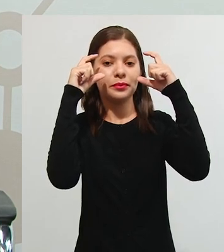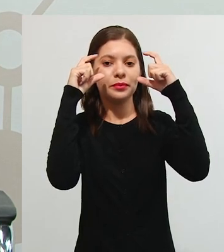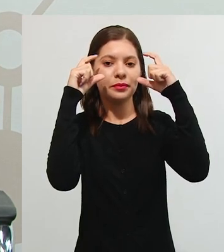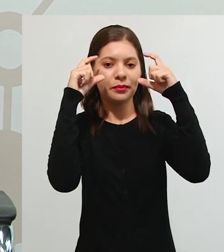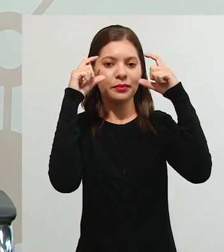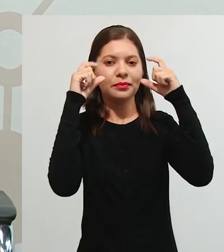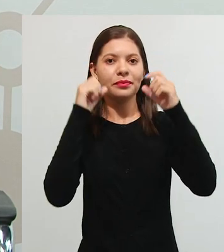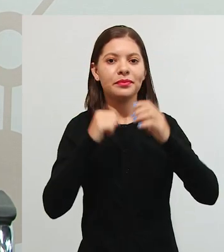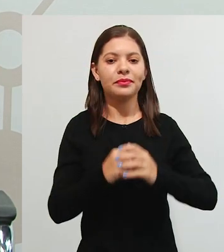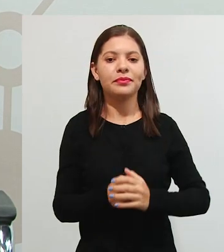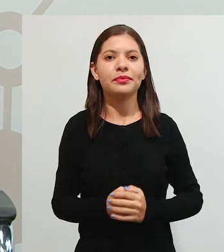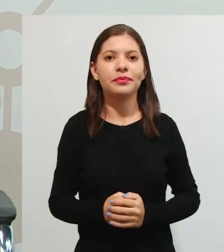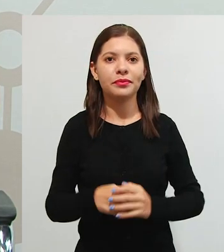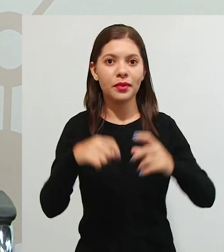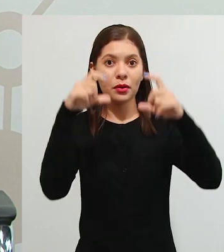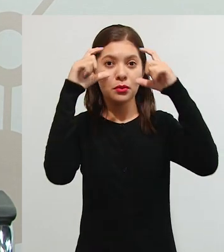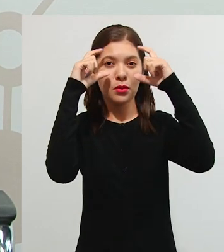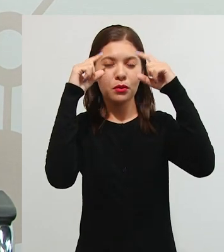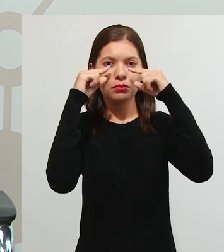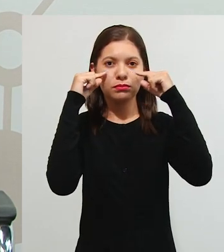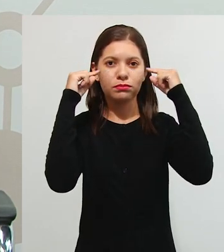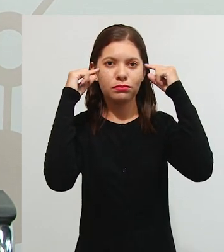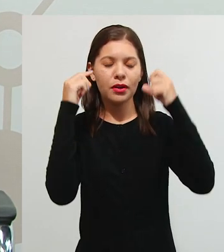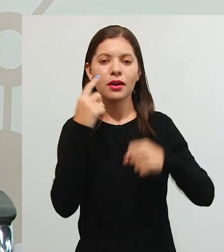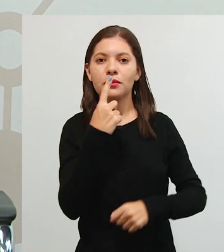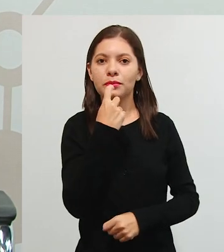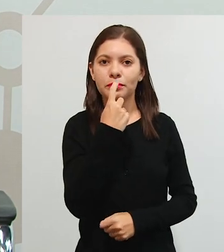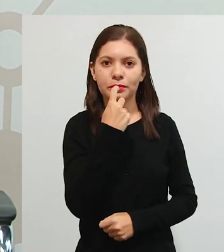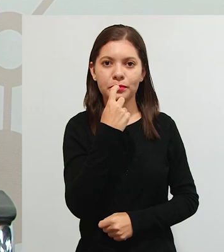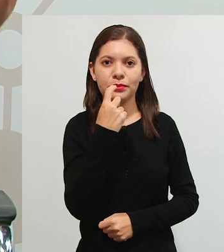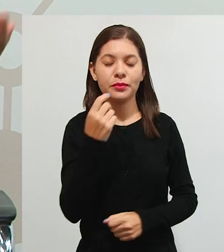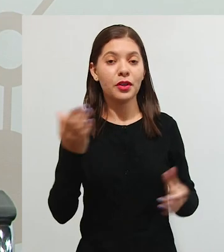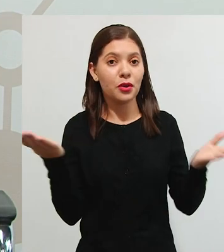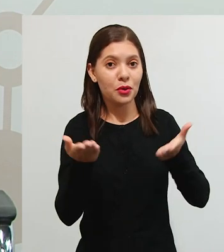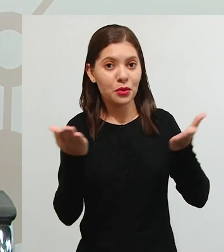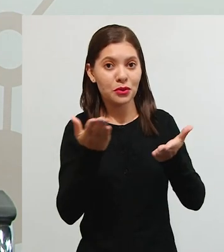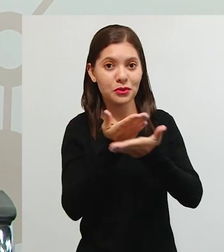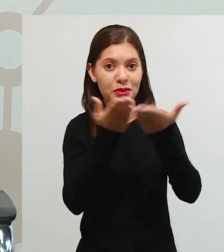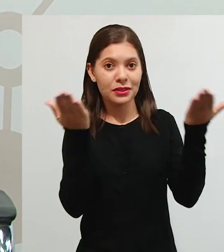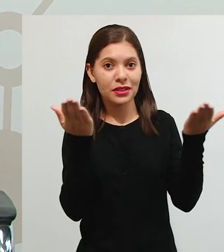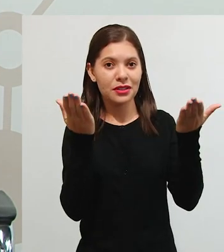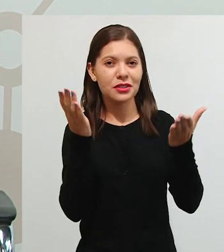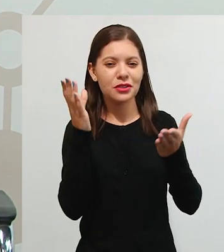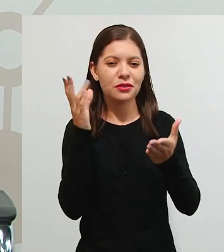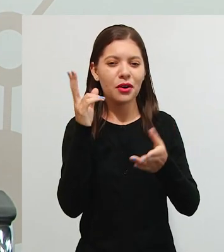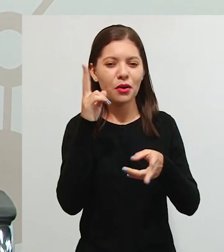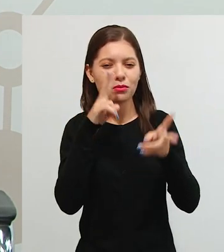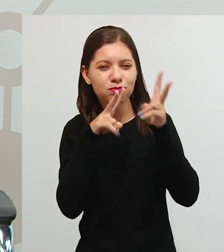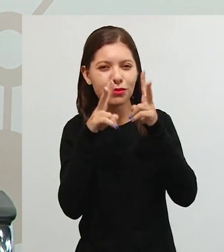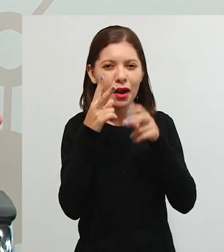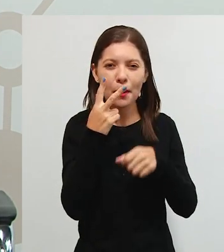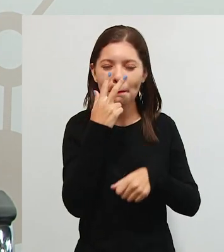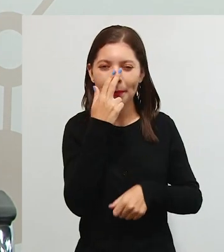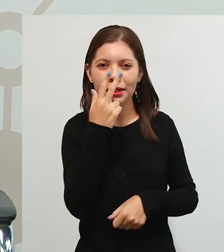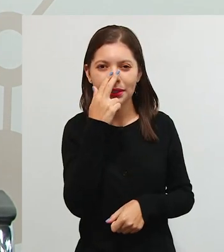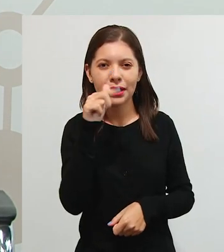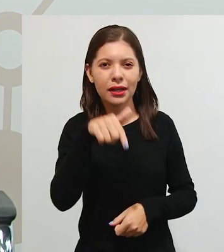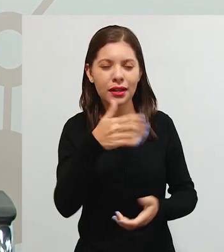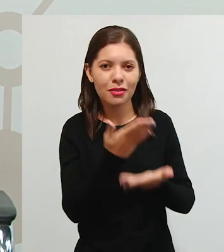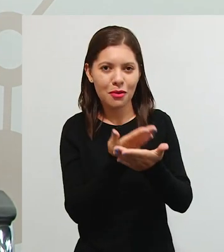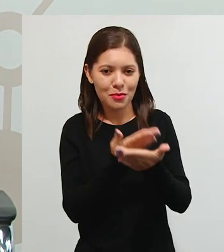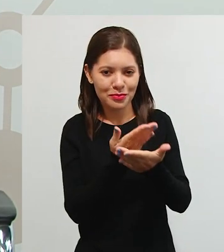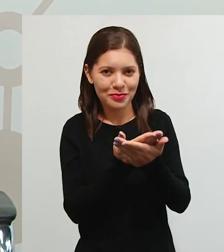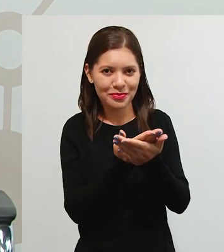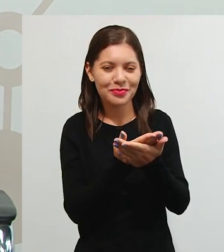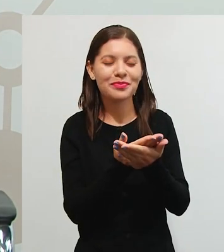contorno vermelho e hoje vocês vão ver alguma coisa assim meio parecida aqui